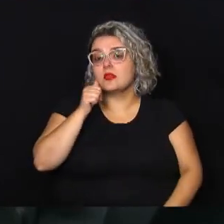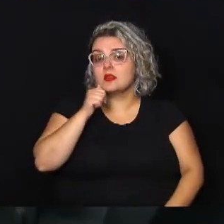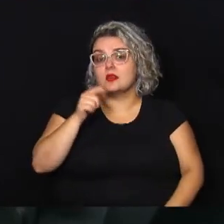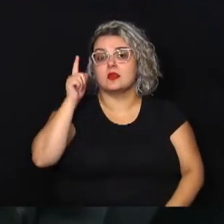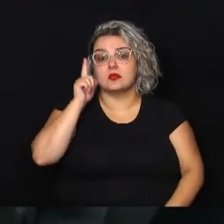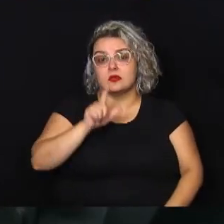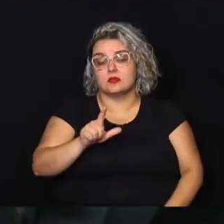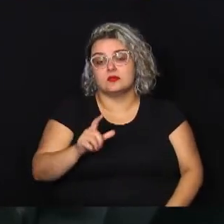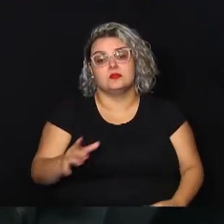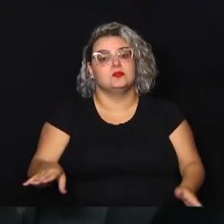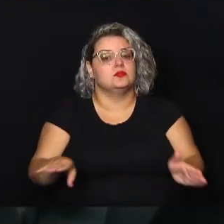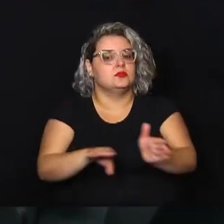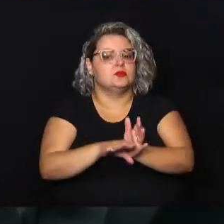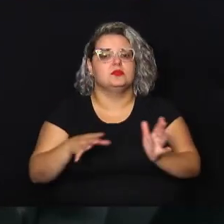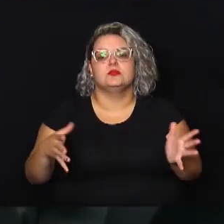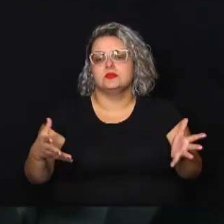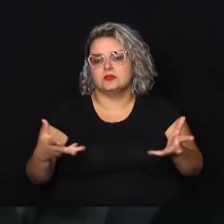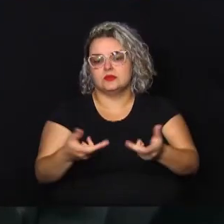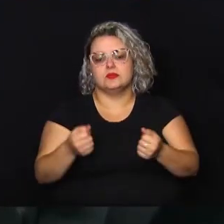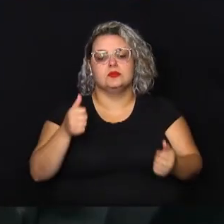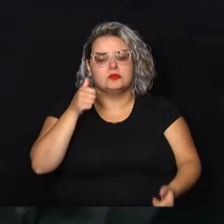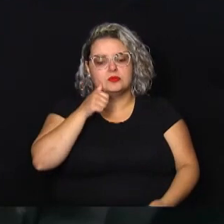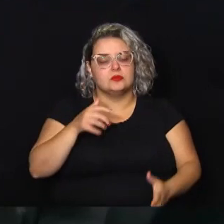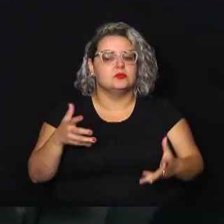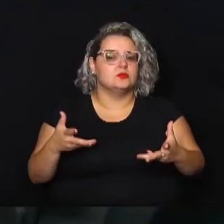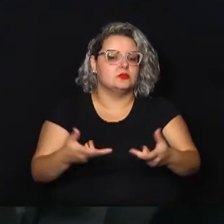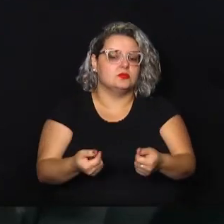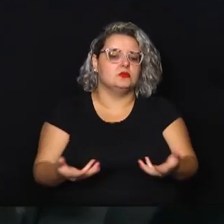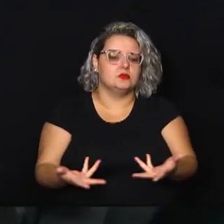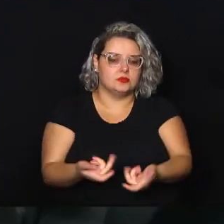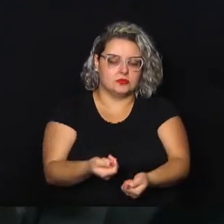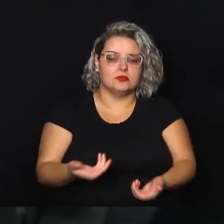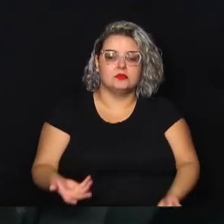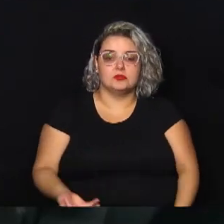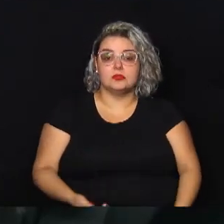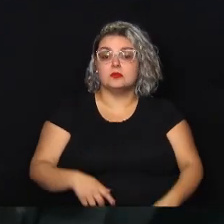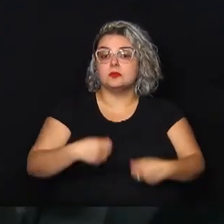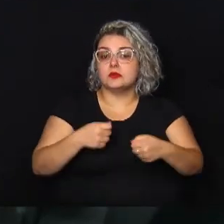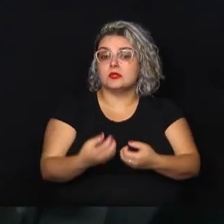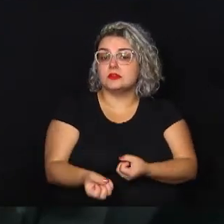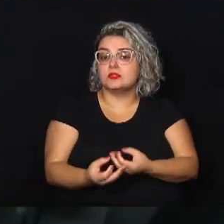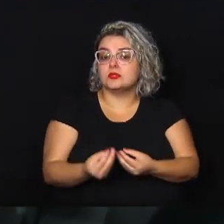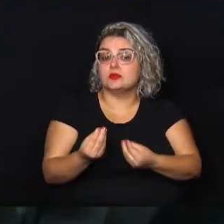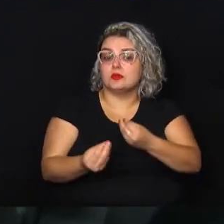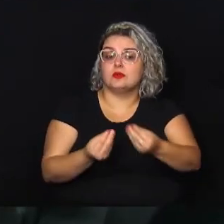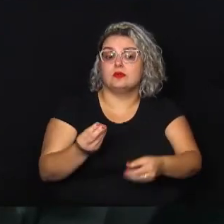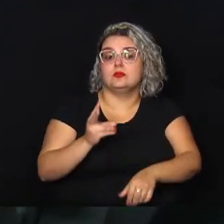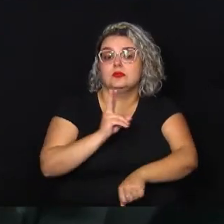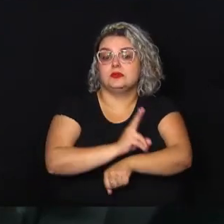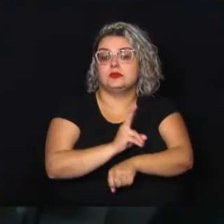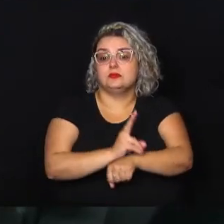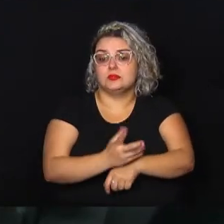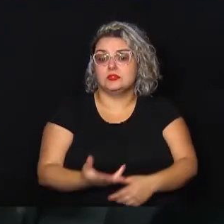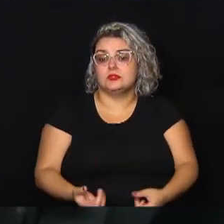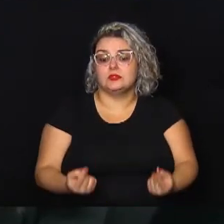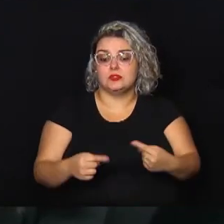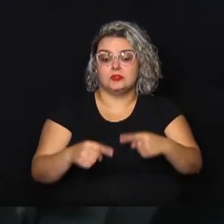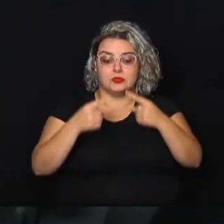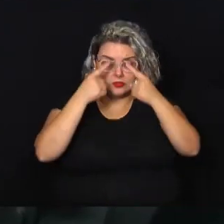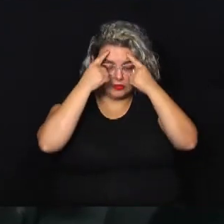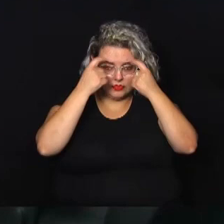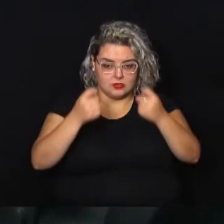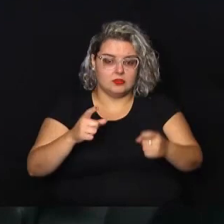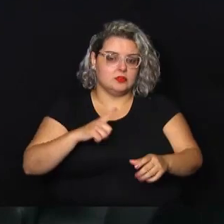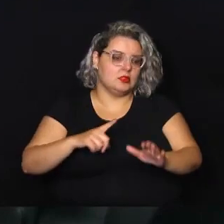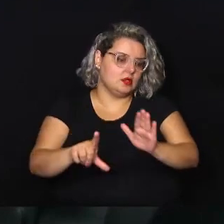em todas e todos e todos que precisam de informação de como se protegerem da violência, né? A gente sabe que tem a Lei Maria